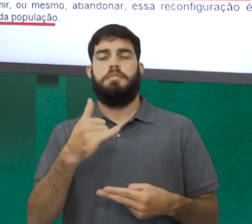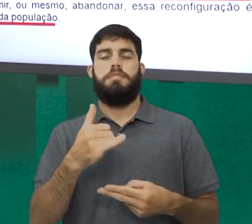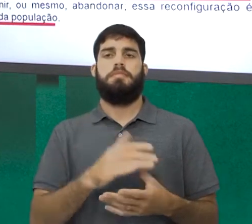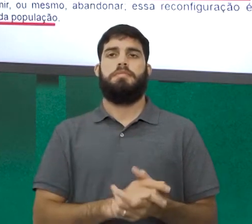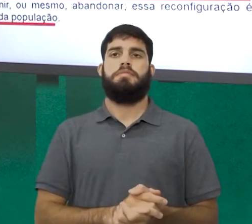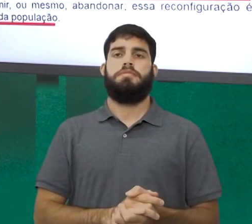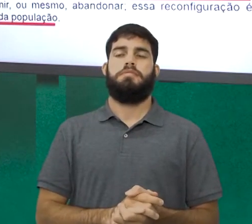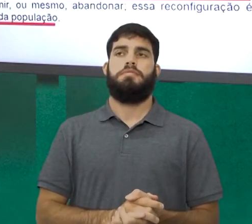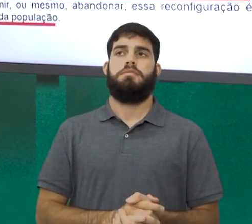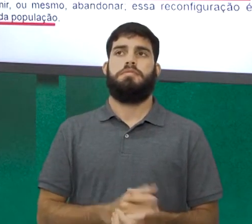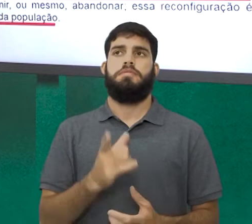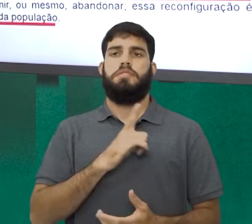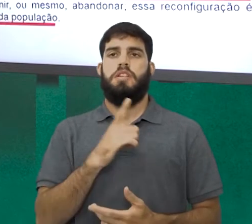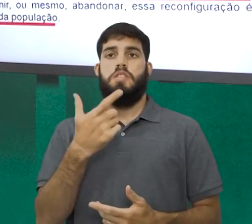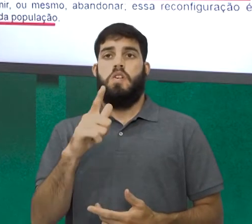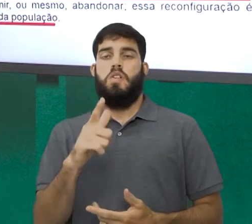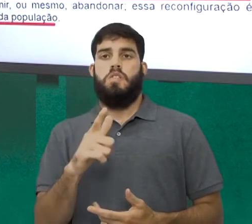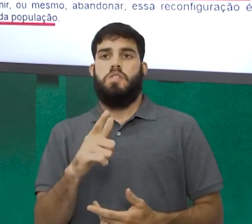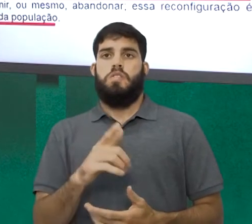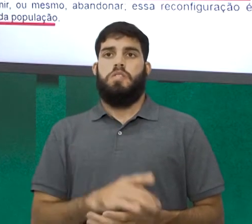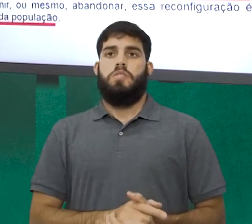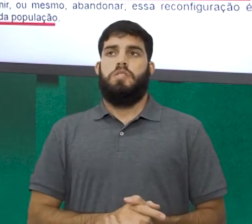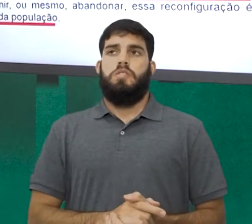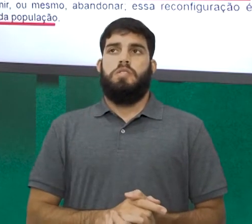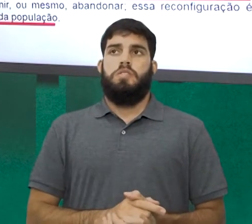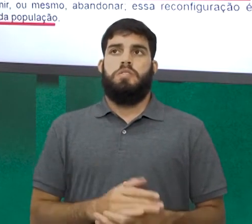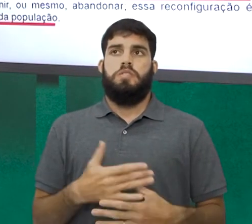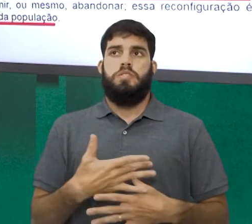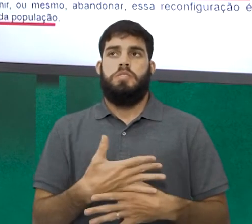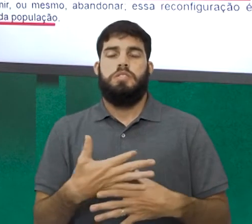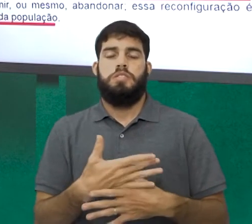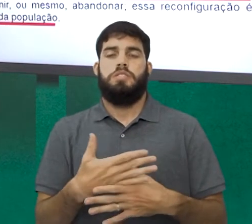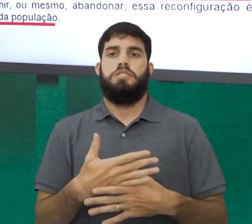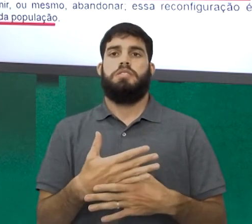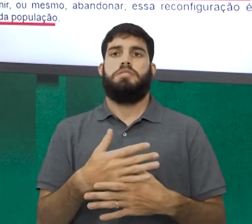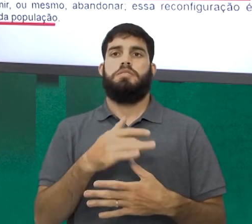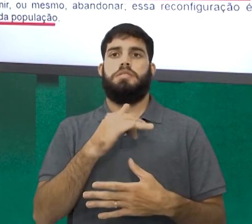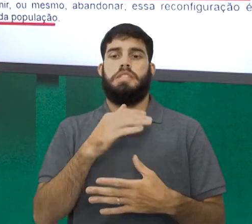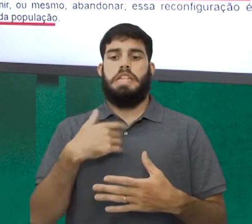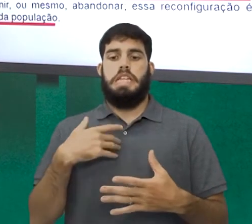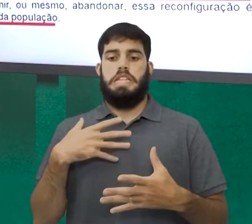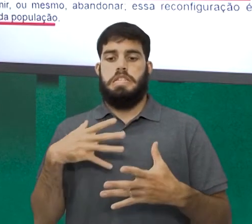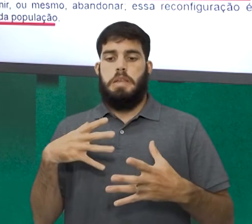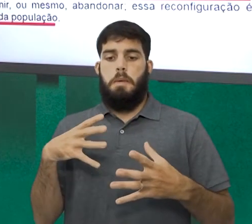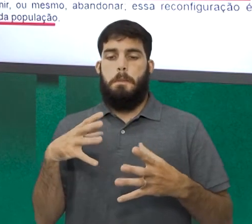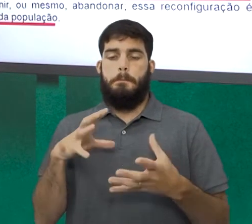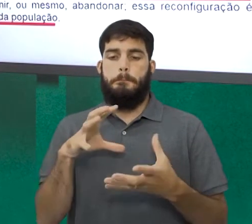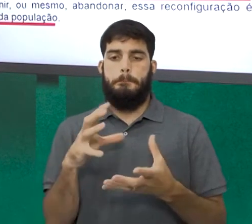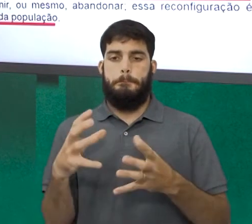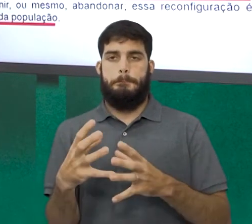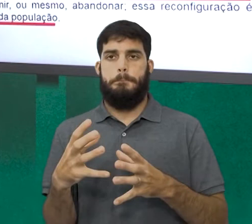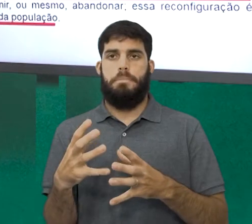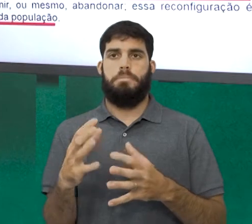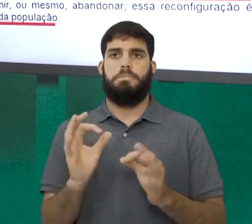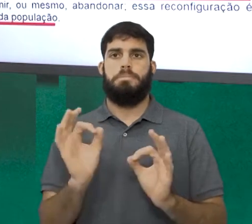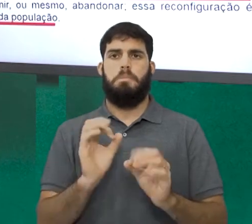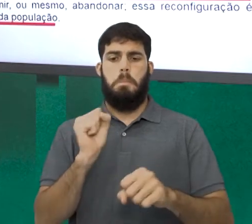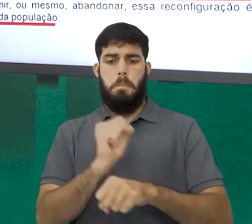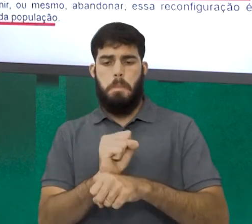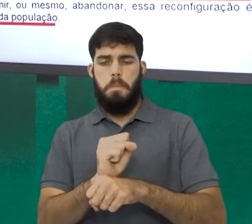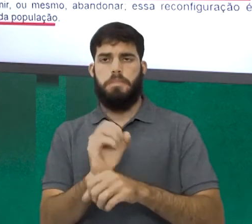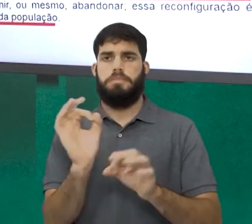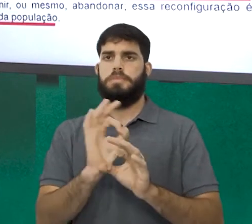funções. As cidades não são algo estéreis, estáticas, engessadas. Elas também